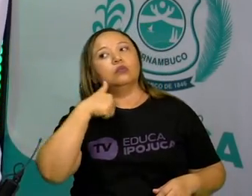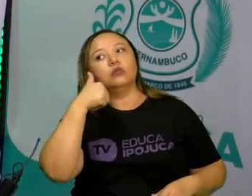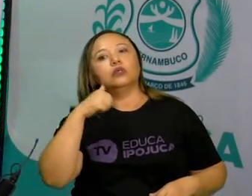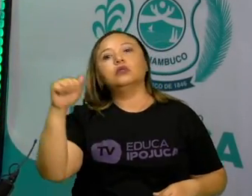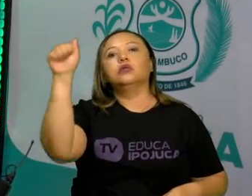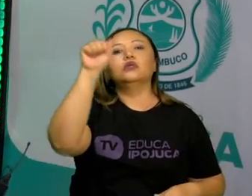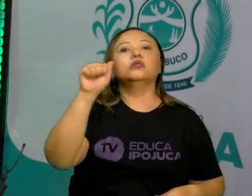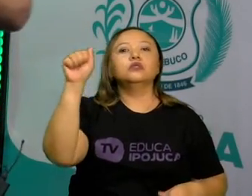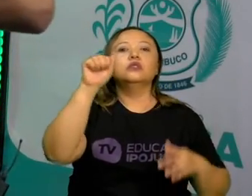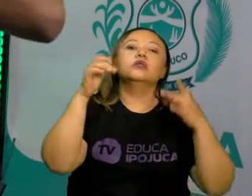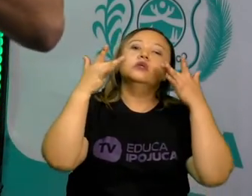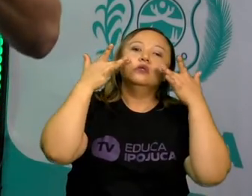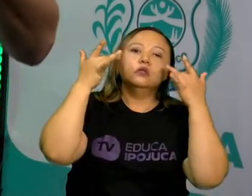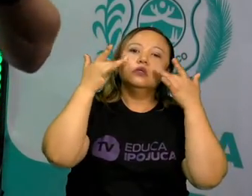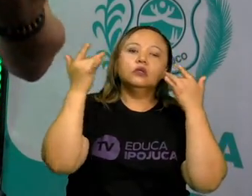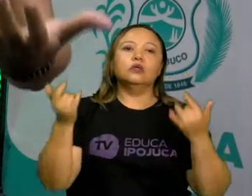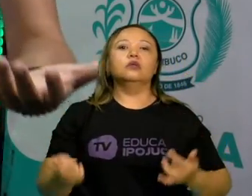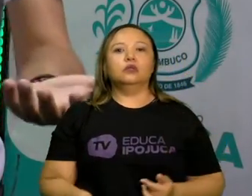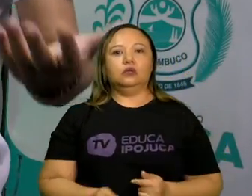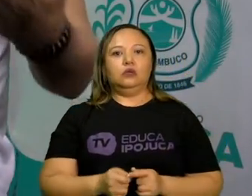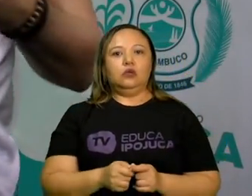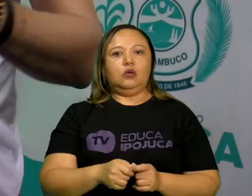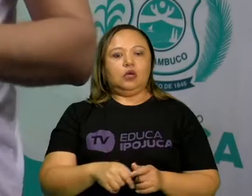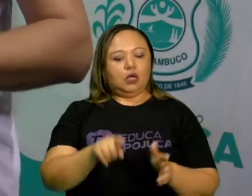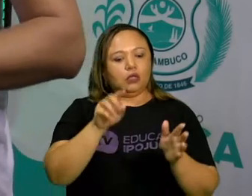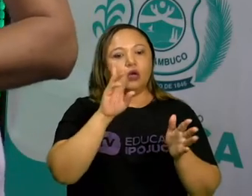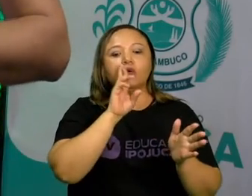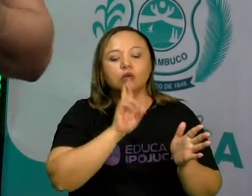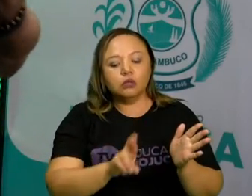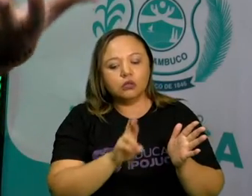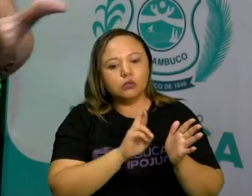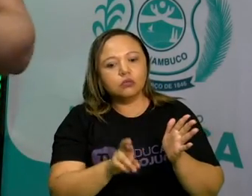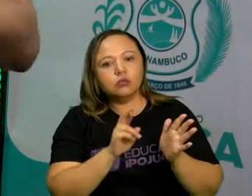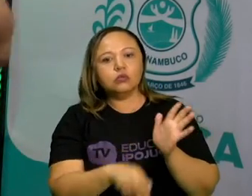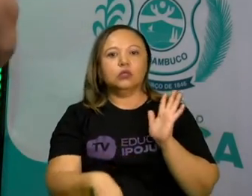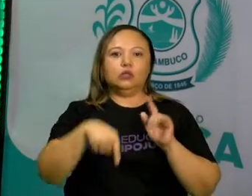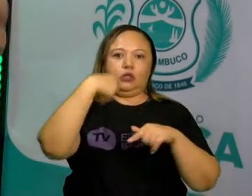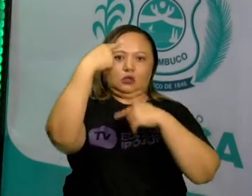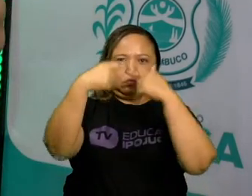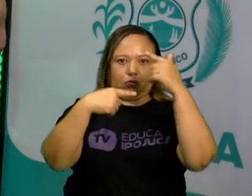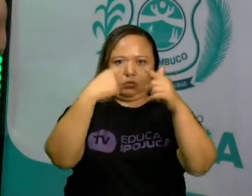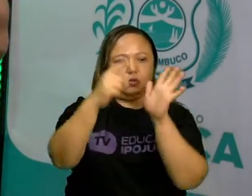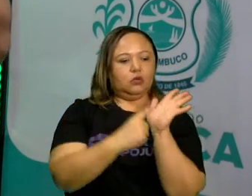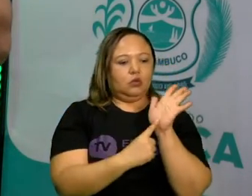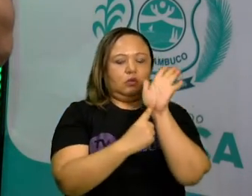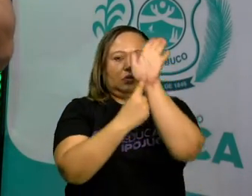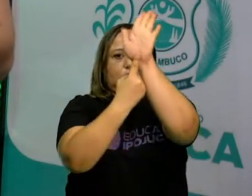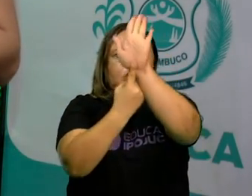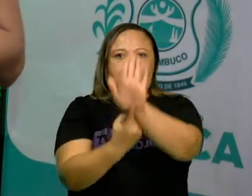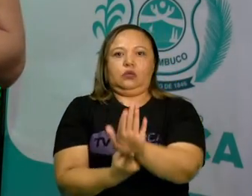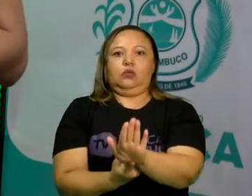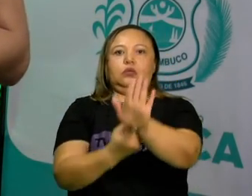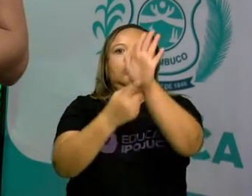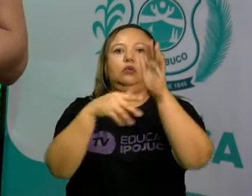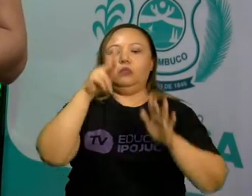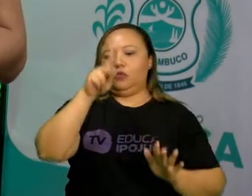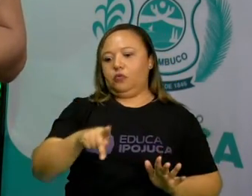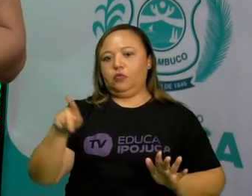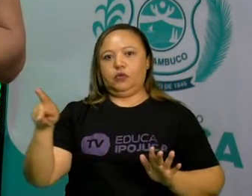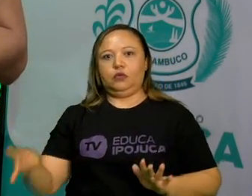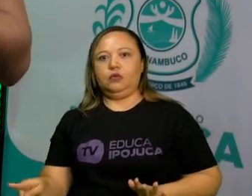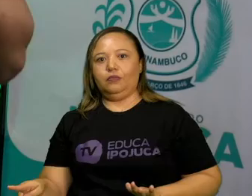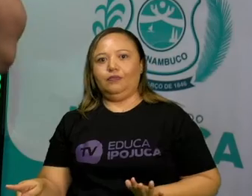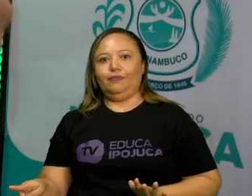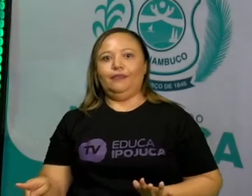Então, responda essas perguntas, mostre para o seu professor ou sua professora de arte, bata um papo com ele, e a gente se vê na próxima